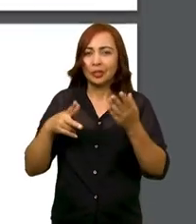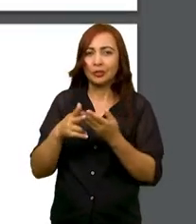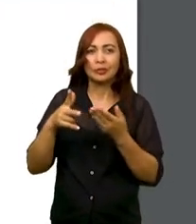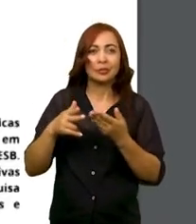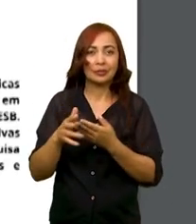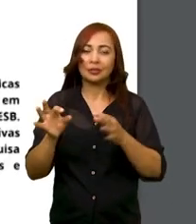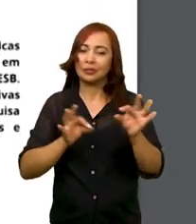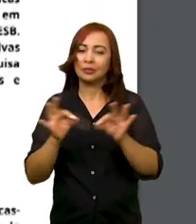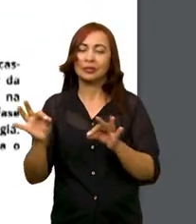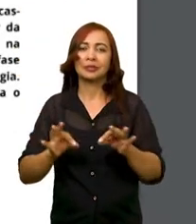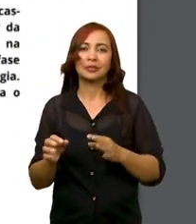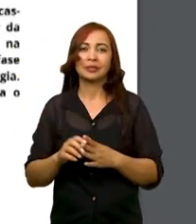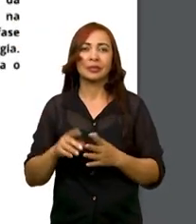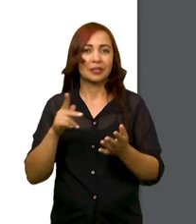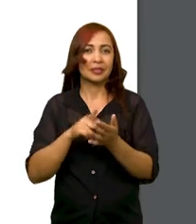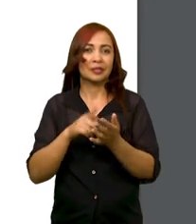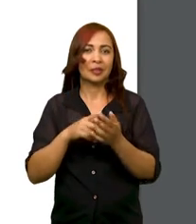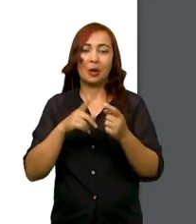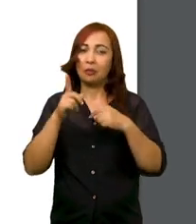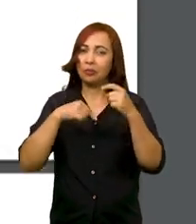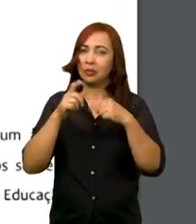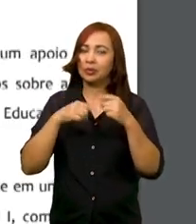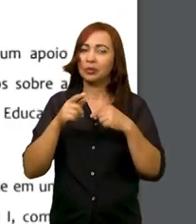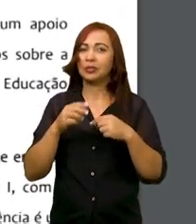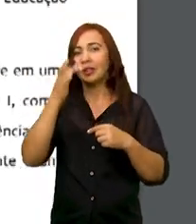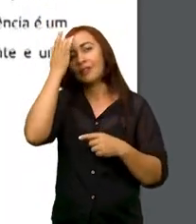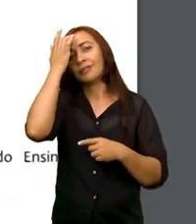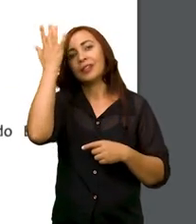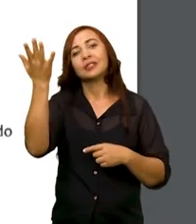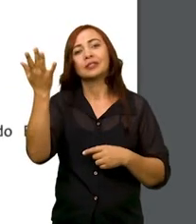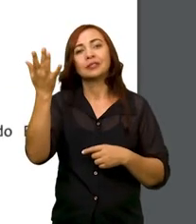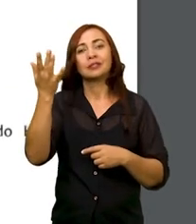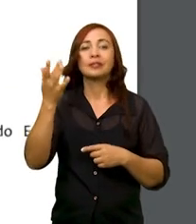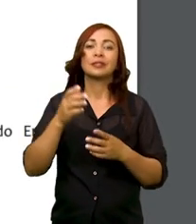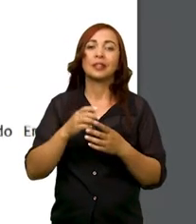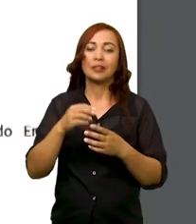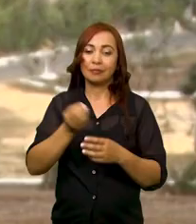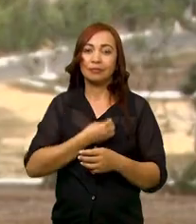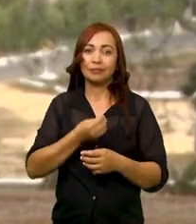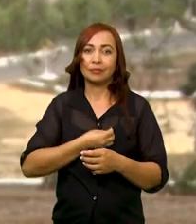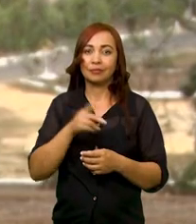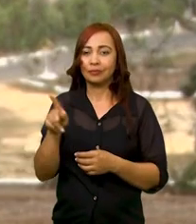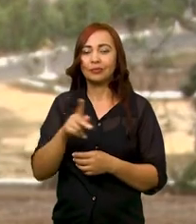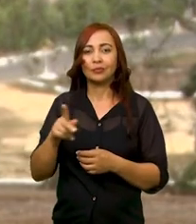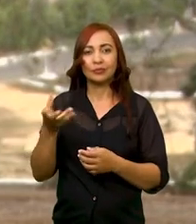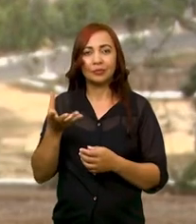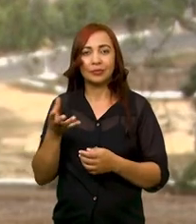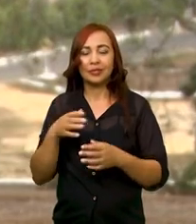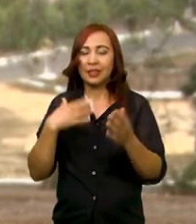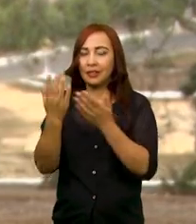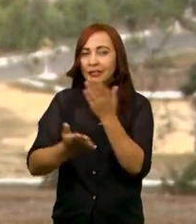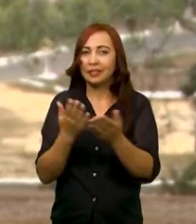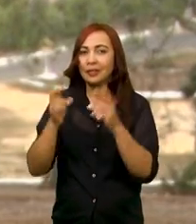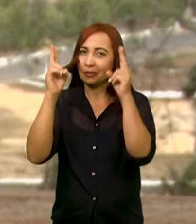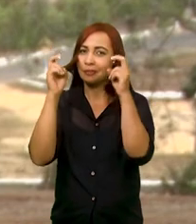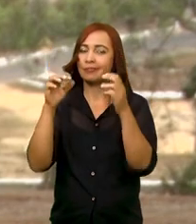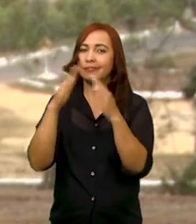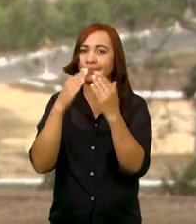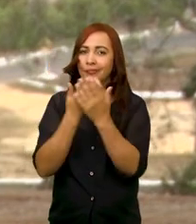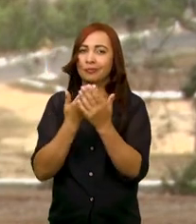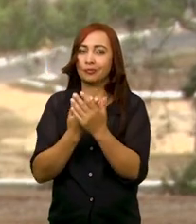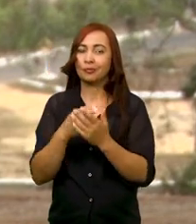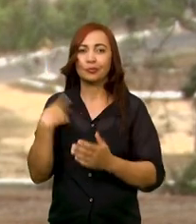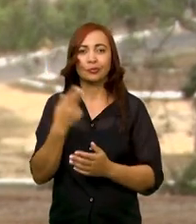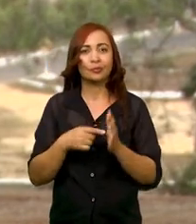na verdade o objetivo é facilitar a vida daquele educador que quer abordar esse assunto na escola. A gente apresentou esse tema para